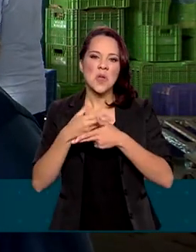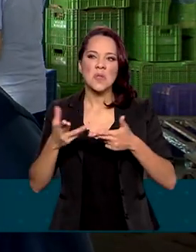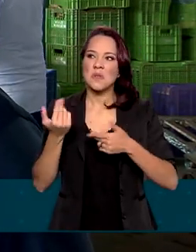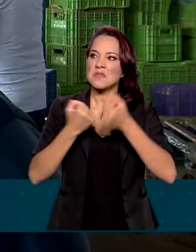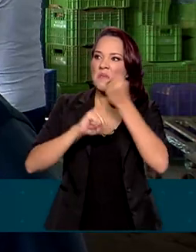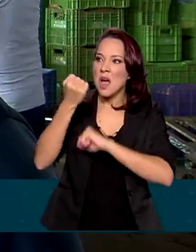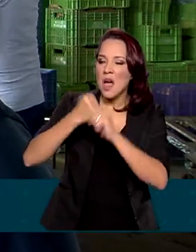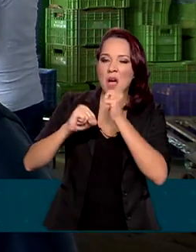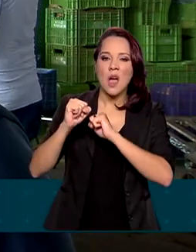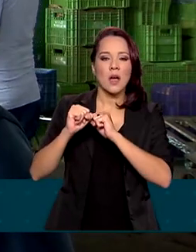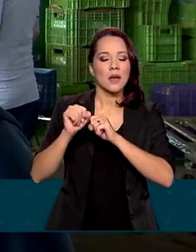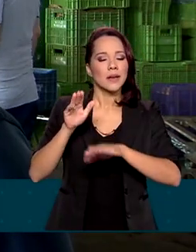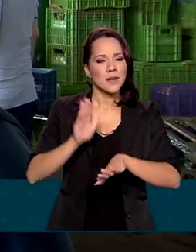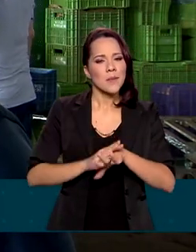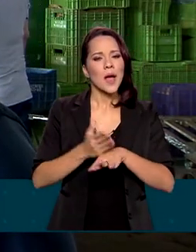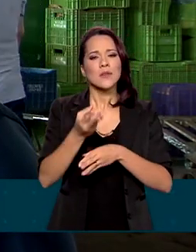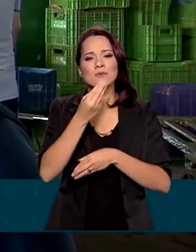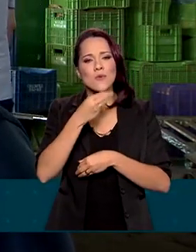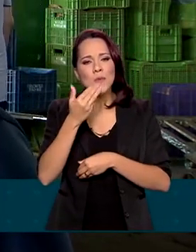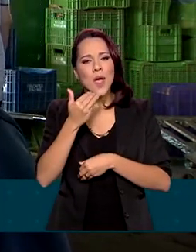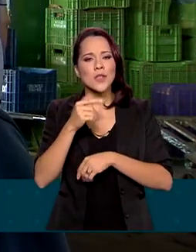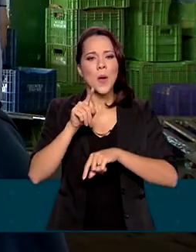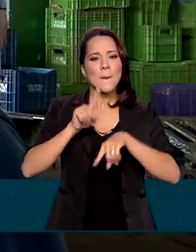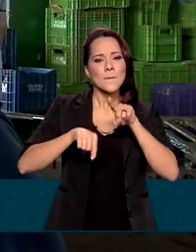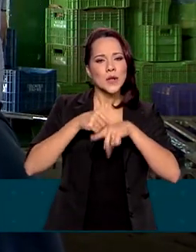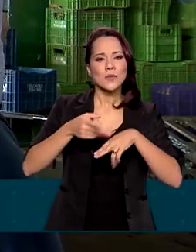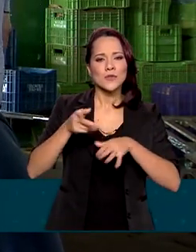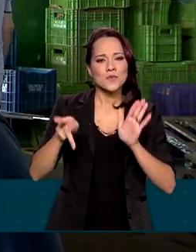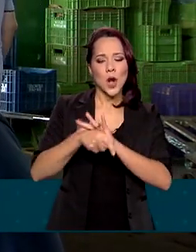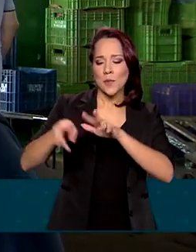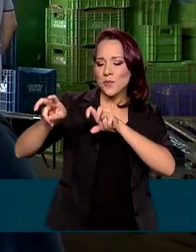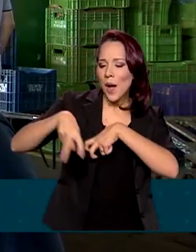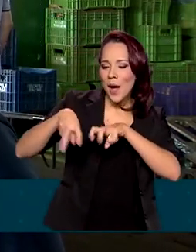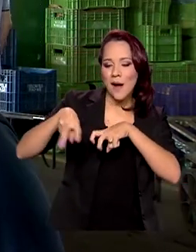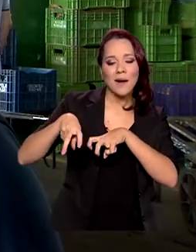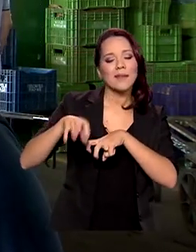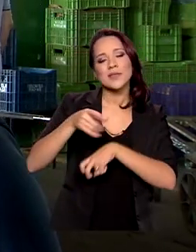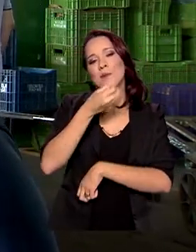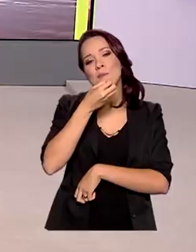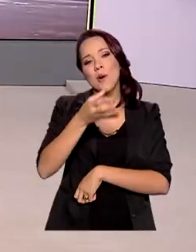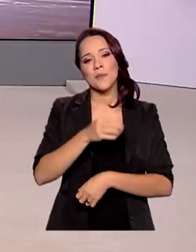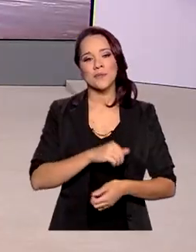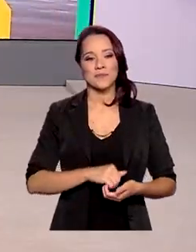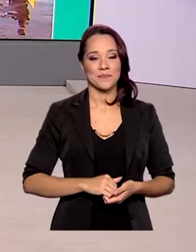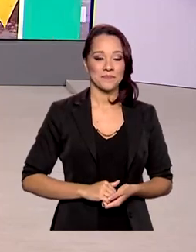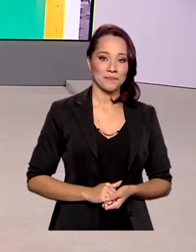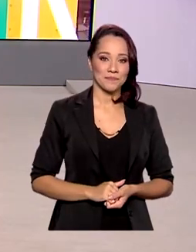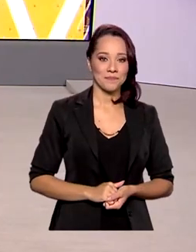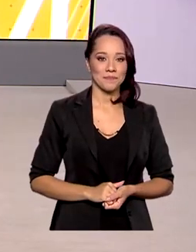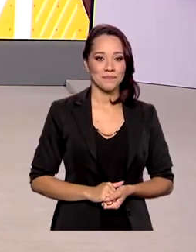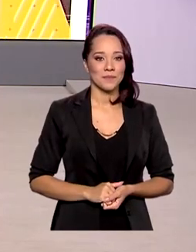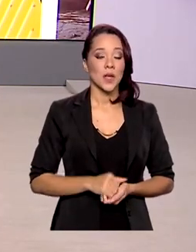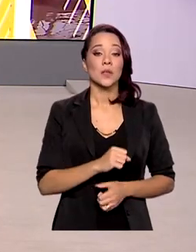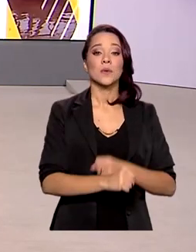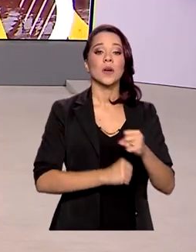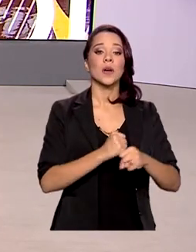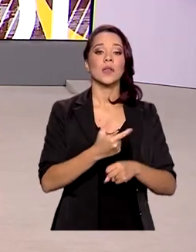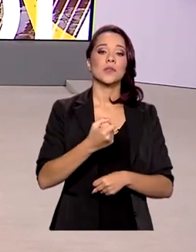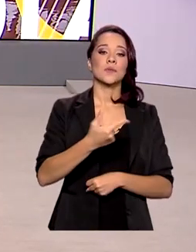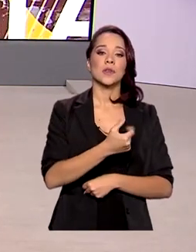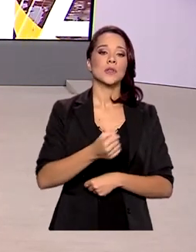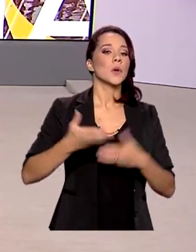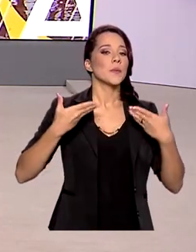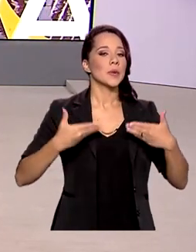industrializados e mais produtos do campo. E isso vai ser muito bom. Em 2021, o